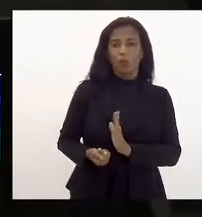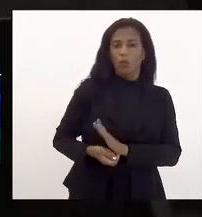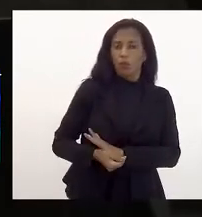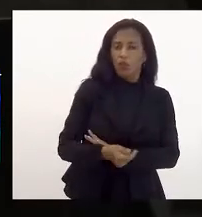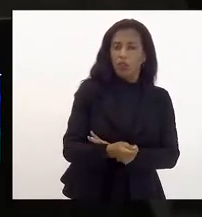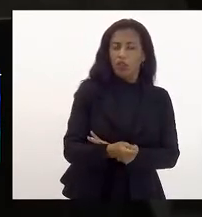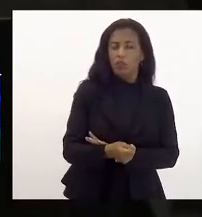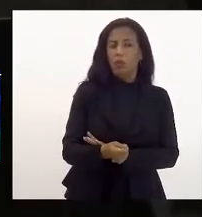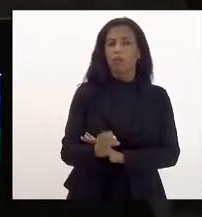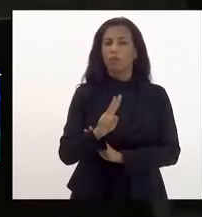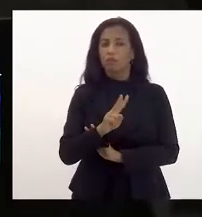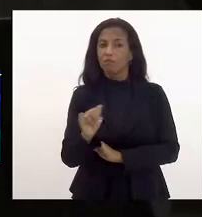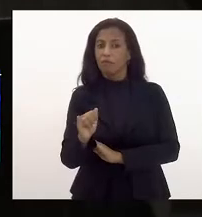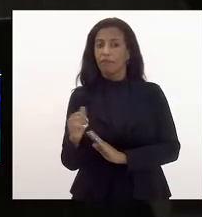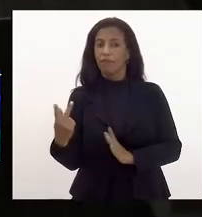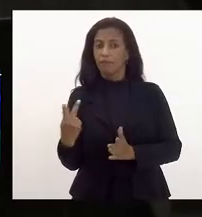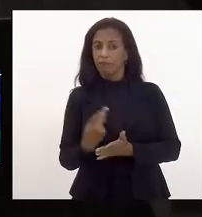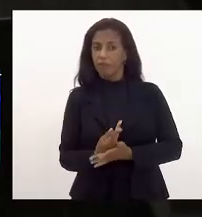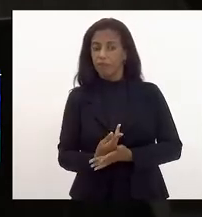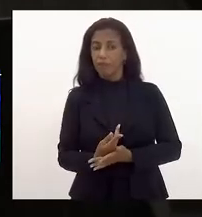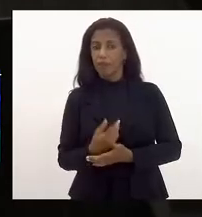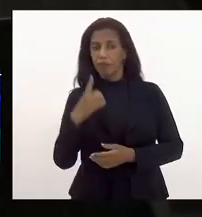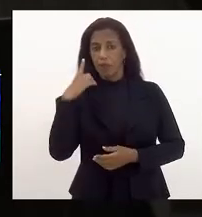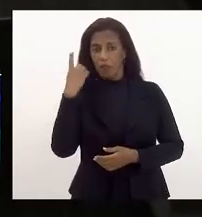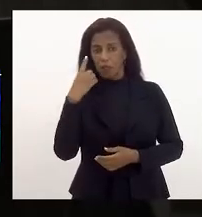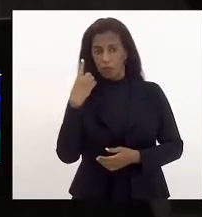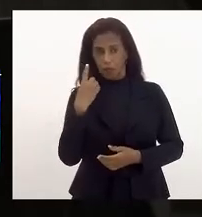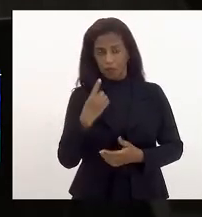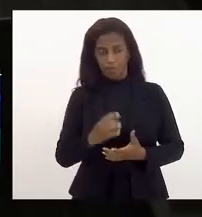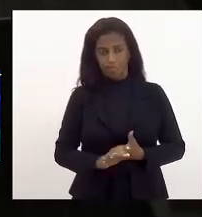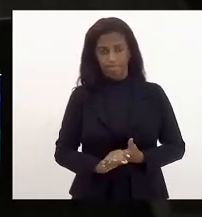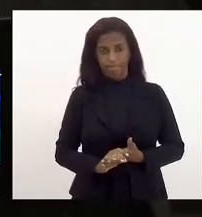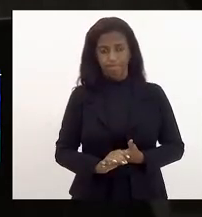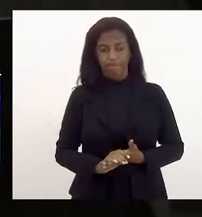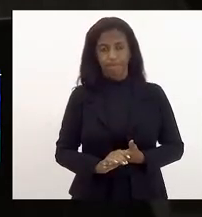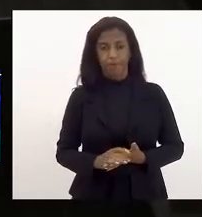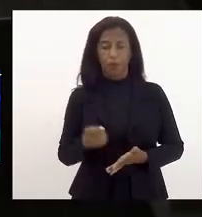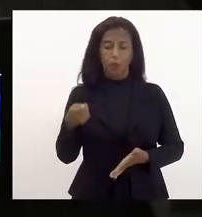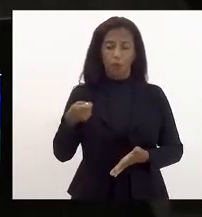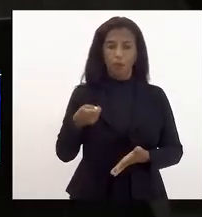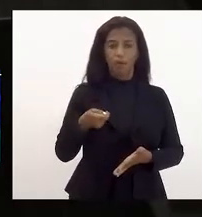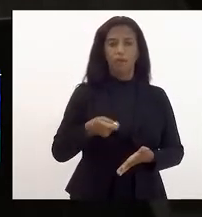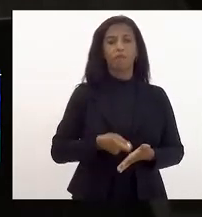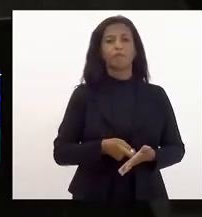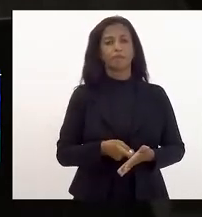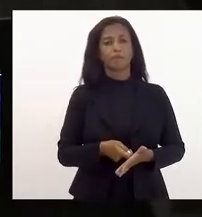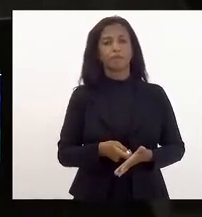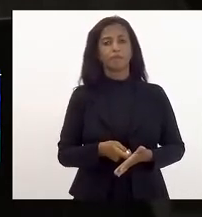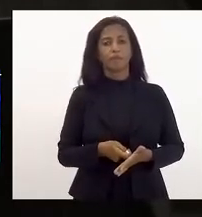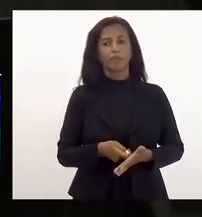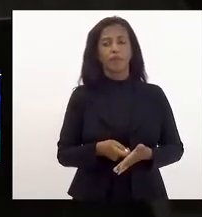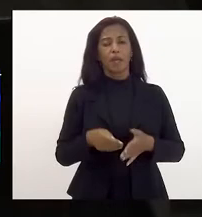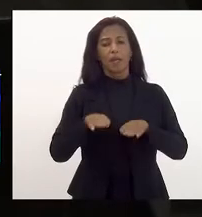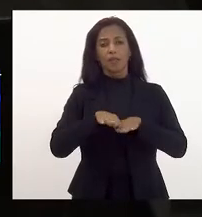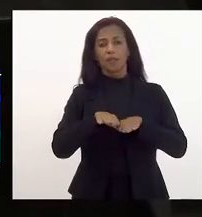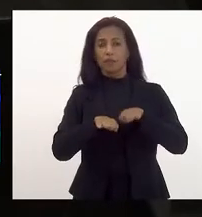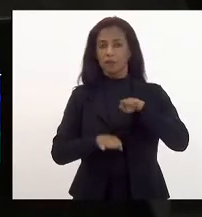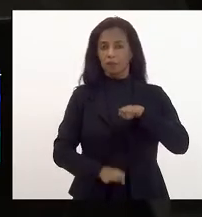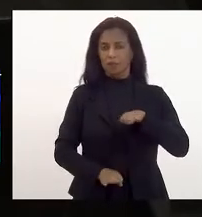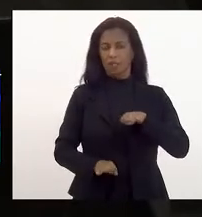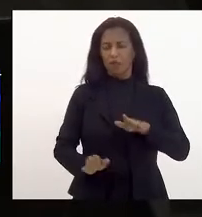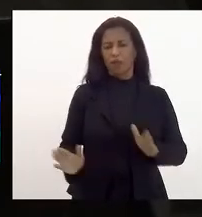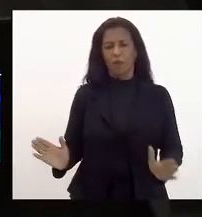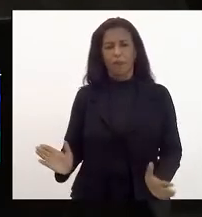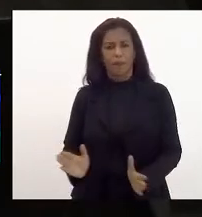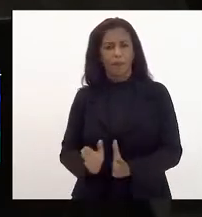que vai ser feito deputada Dani no enfrentamento à desigualdade à